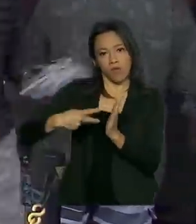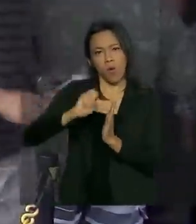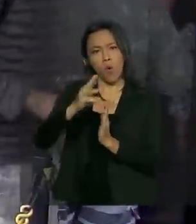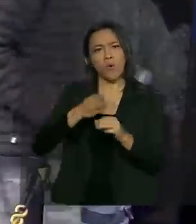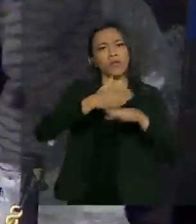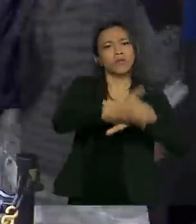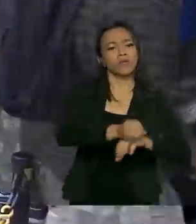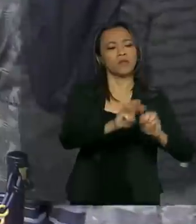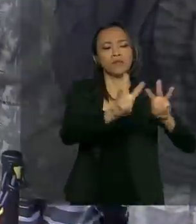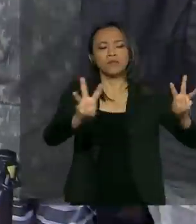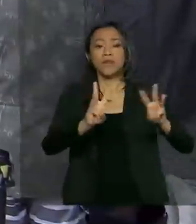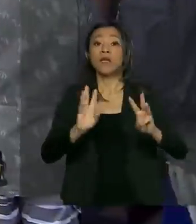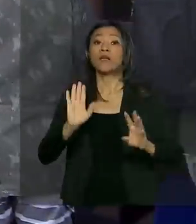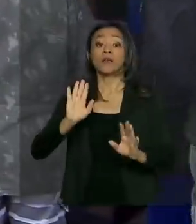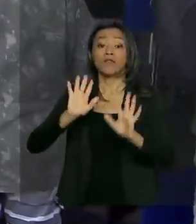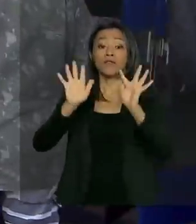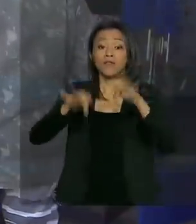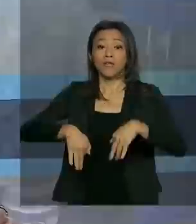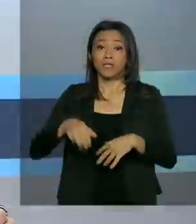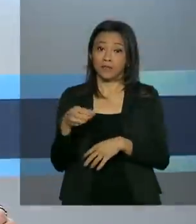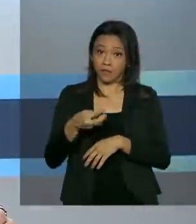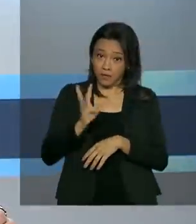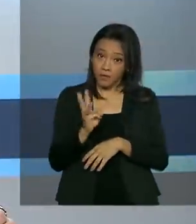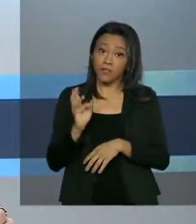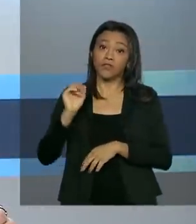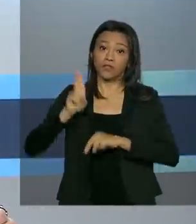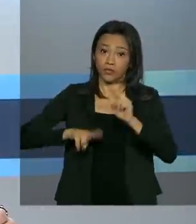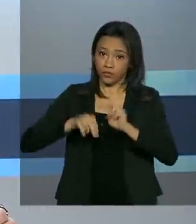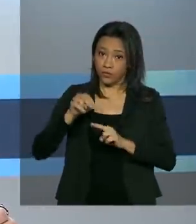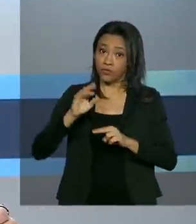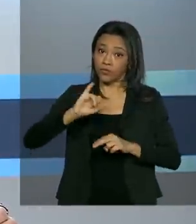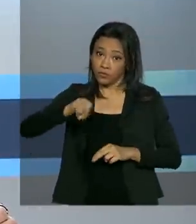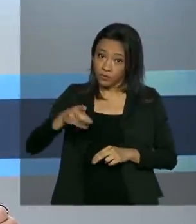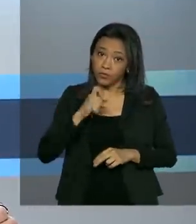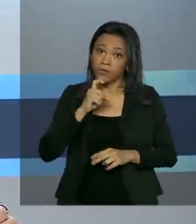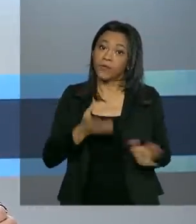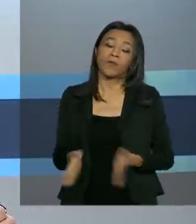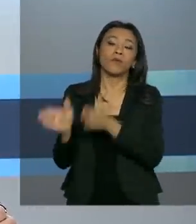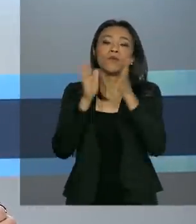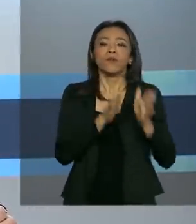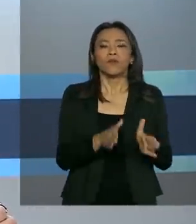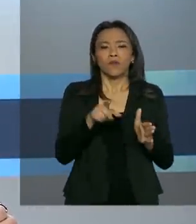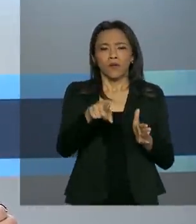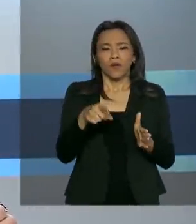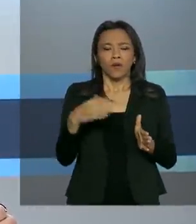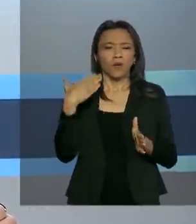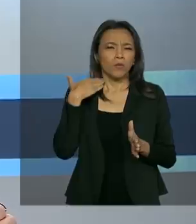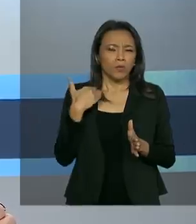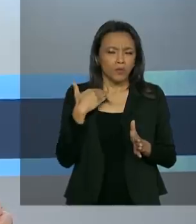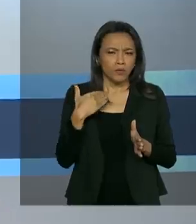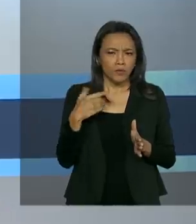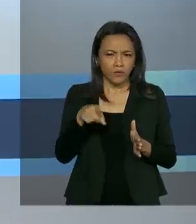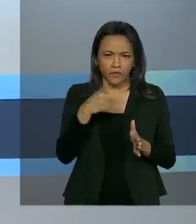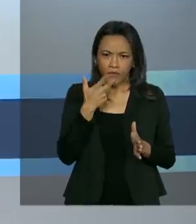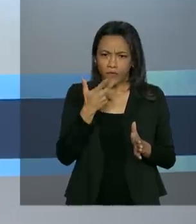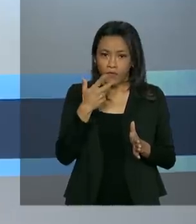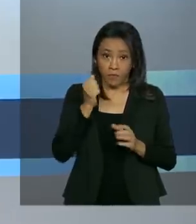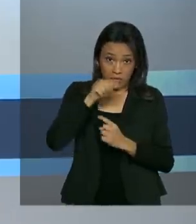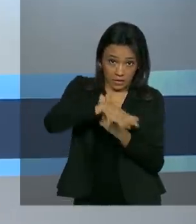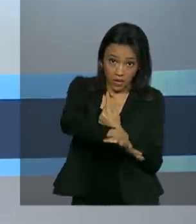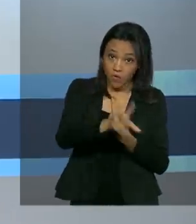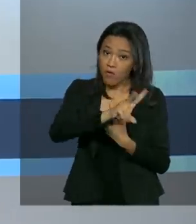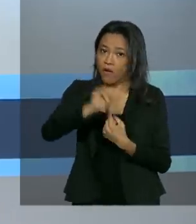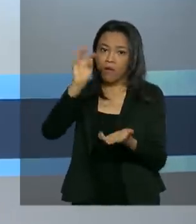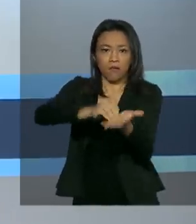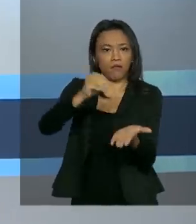termina no dia 3 de julho. E o presidente do Banco Central afirmou que não vai faltar dinheiro em espécie